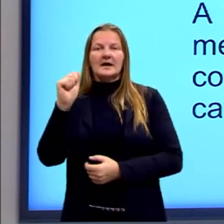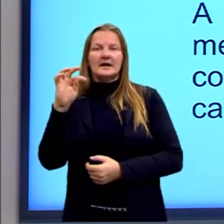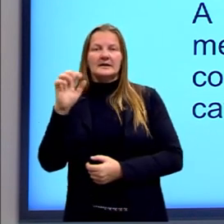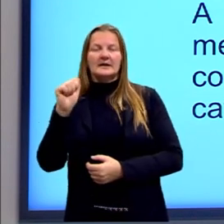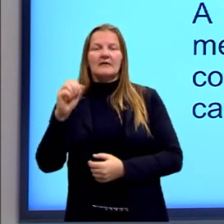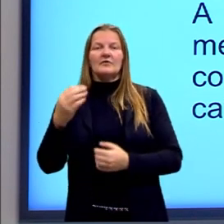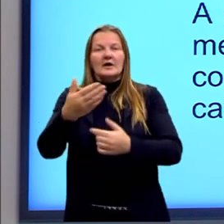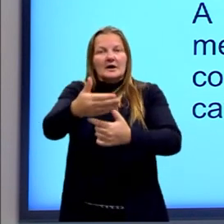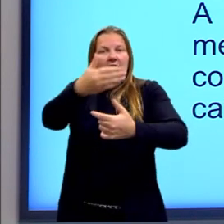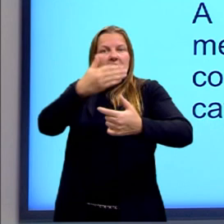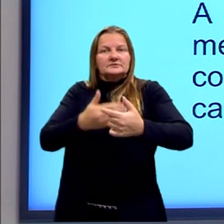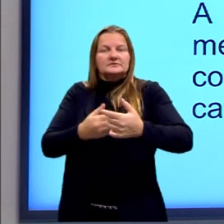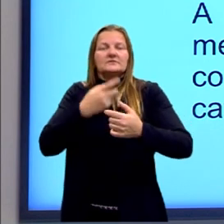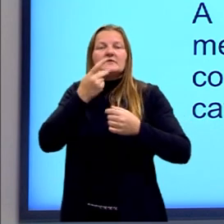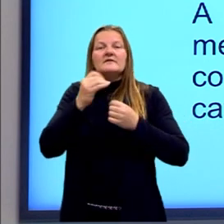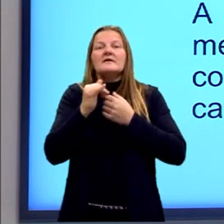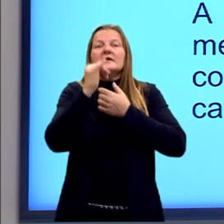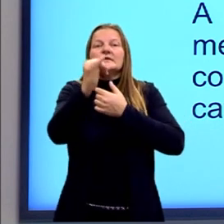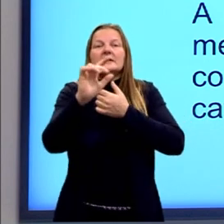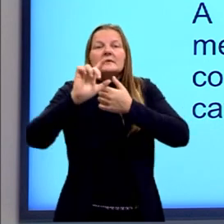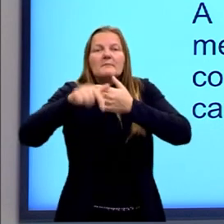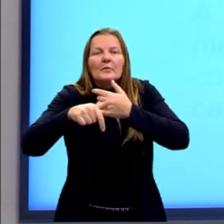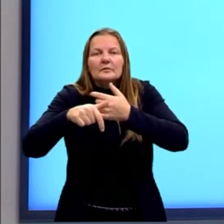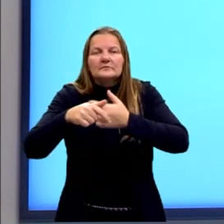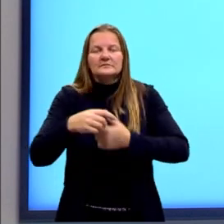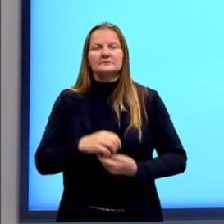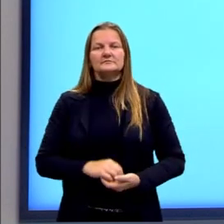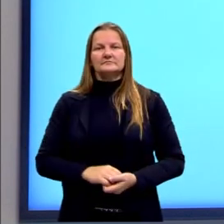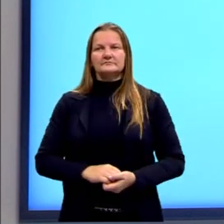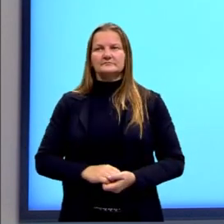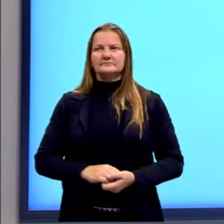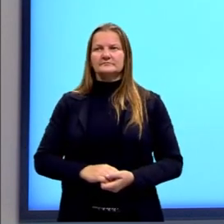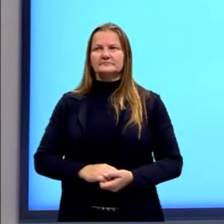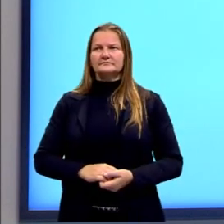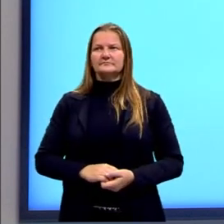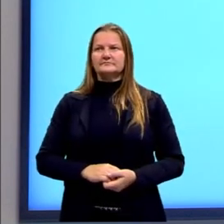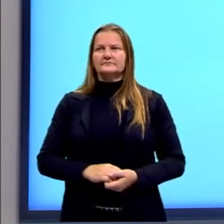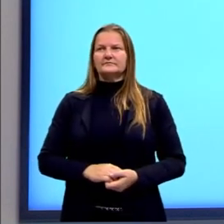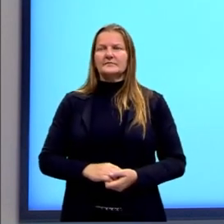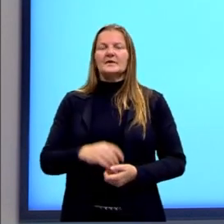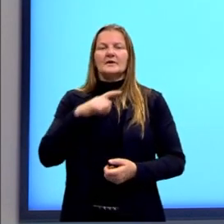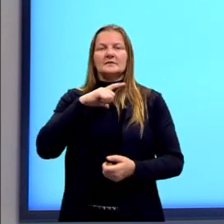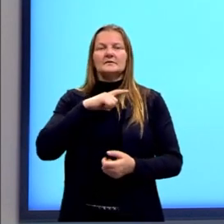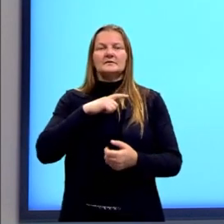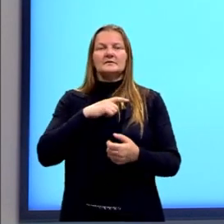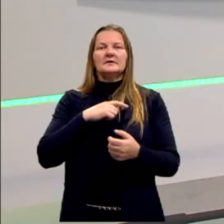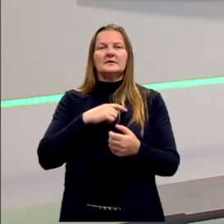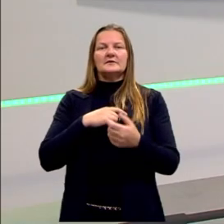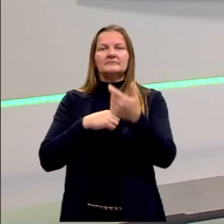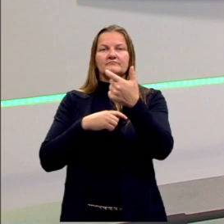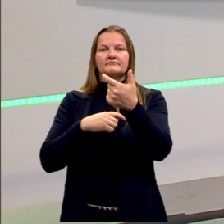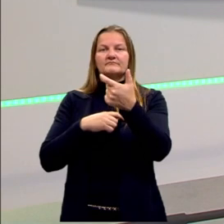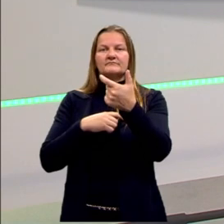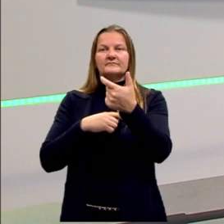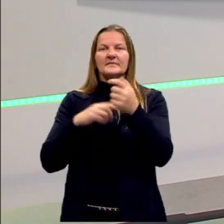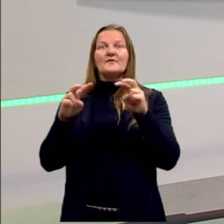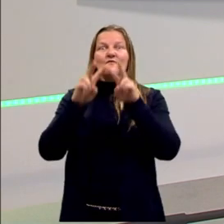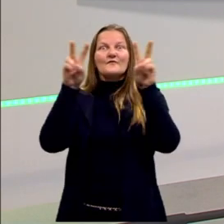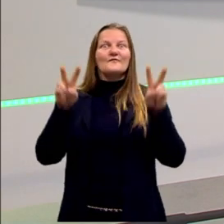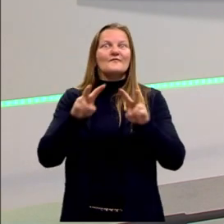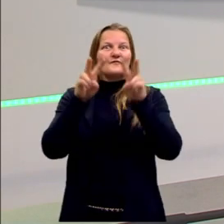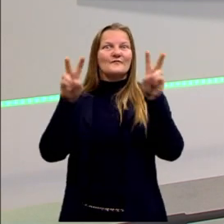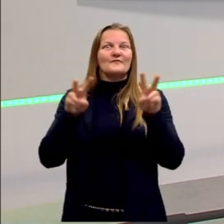antecipa algo que vai ser dito depois. Eu sou uma pessoa muito visual, eu gosto de